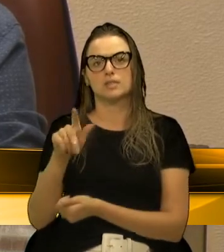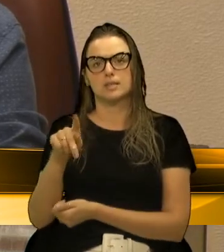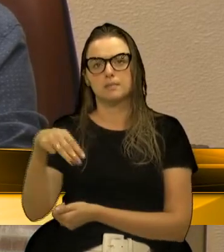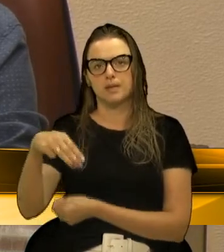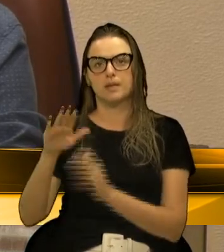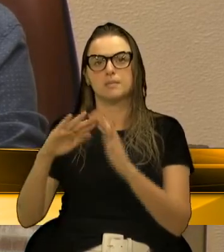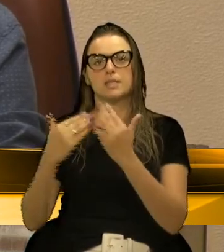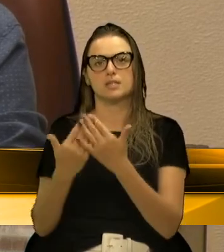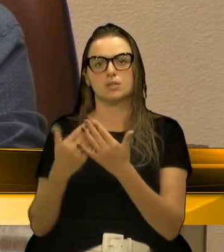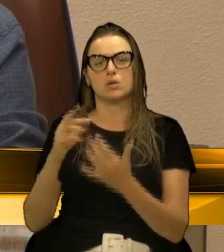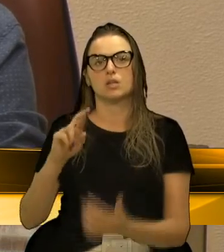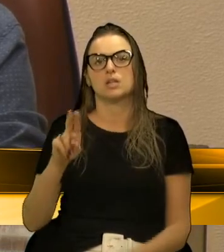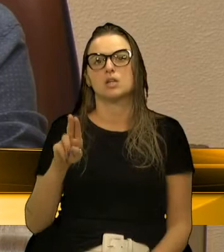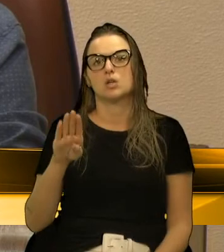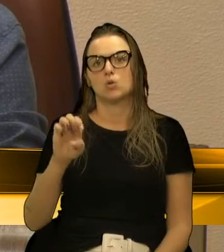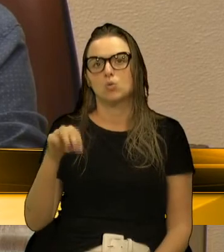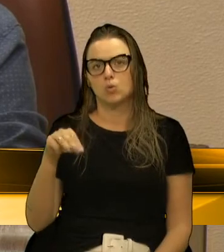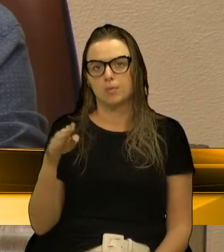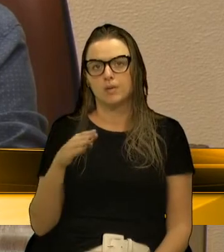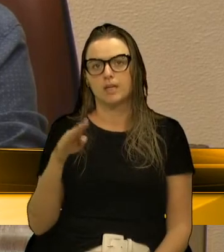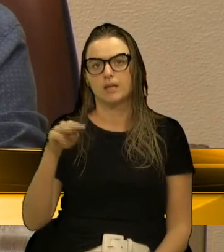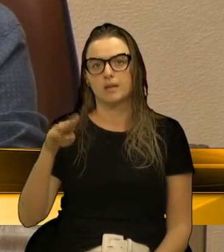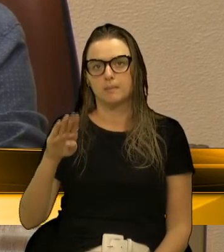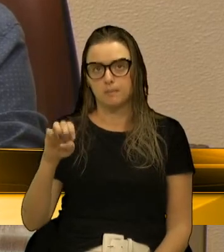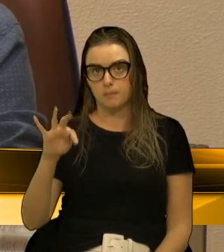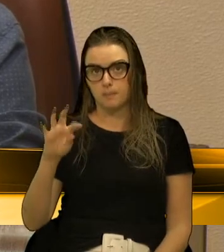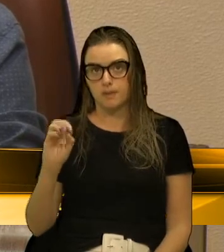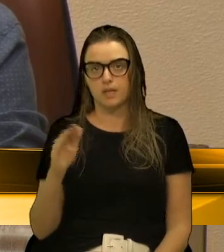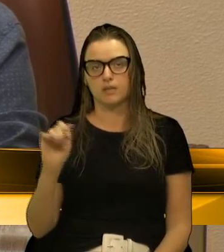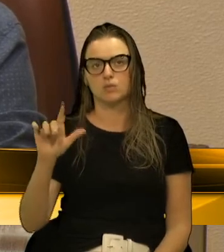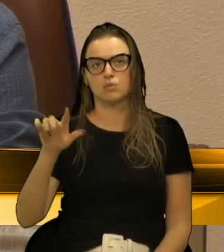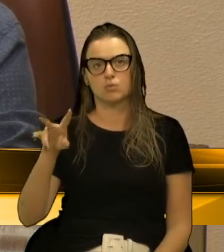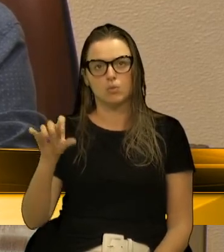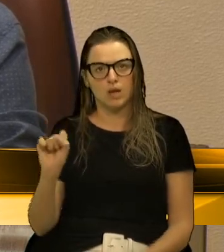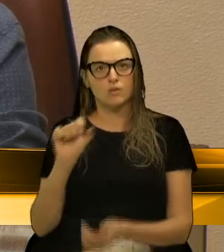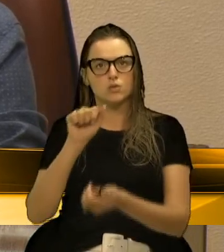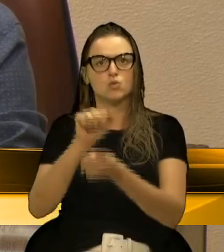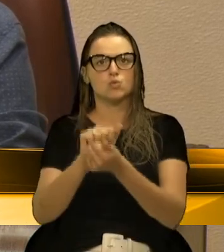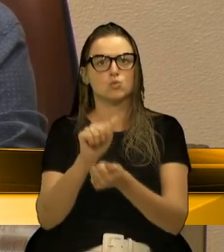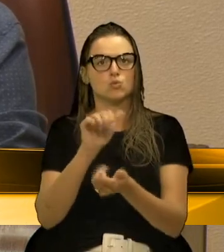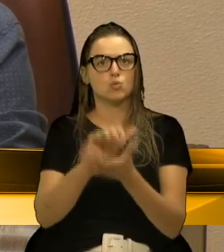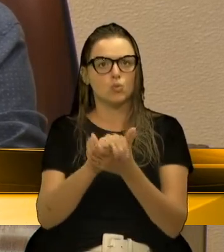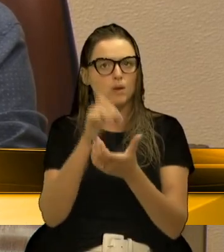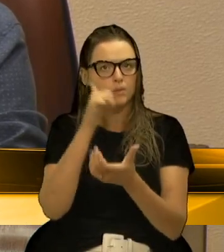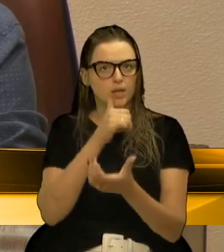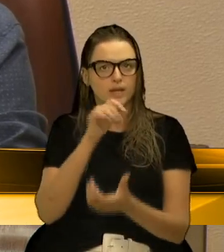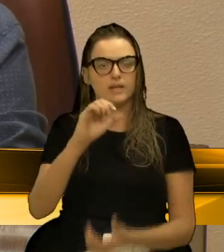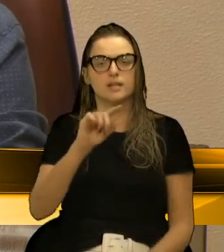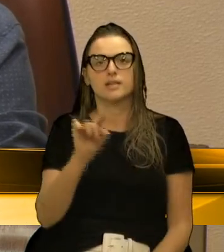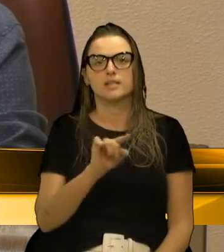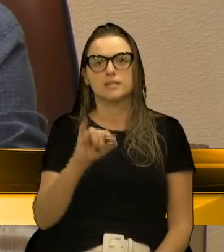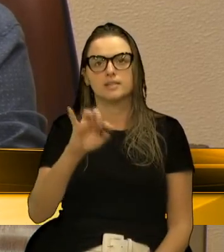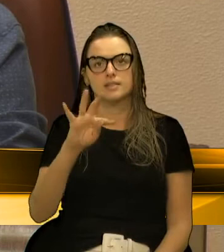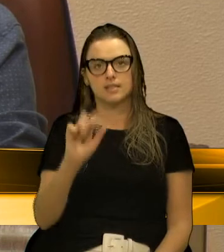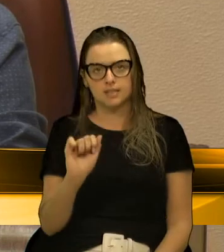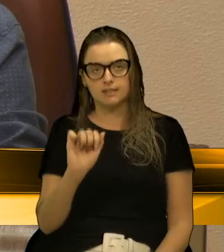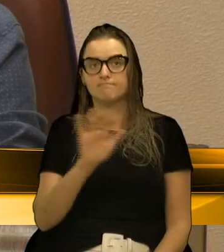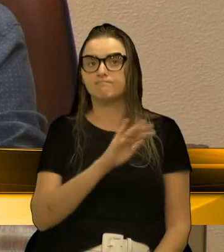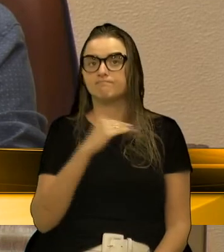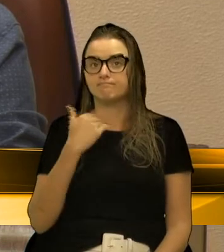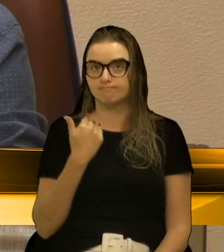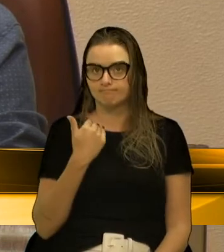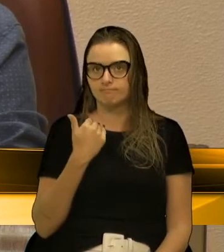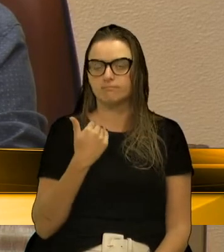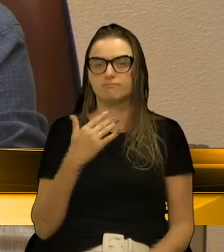Alves, eu conheço muito bem a família dele, junto com a Zita. Então, sentimentos à família, perdemos uma grande